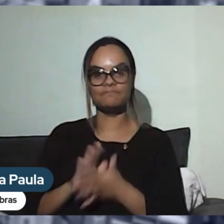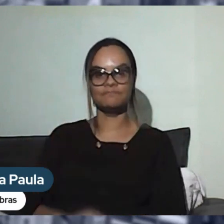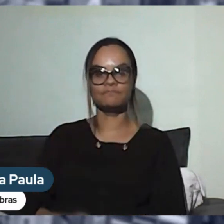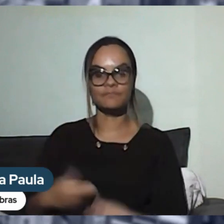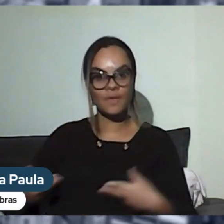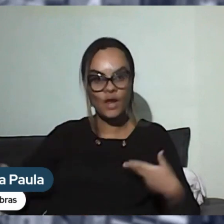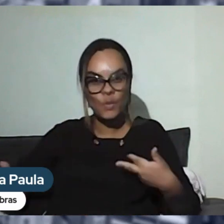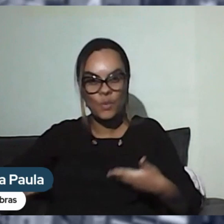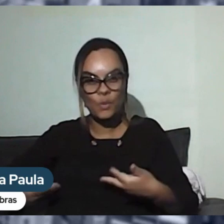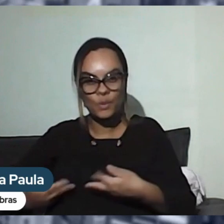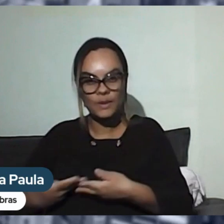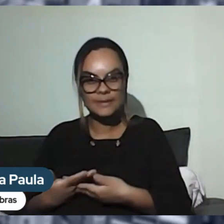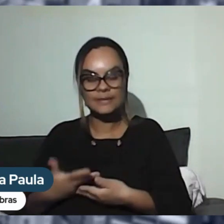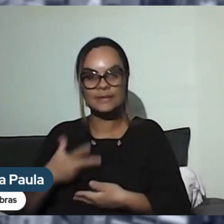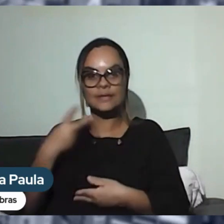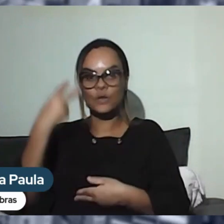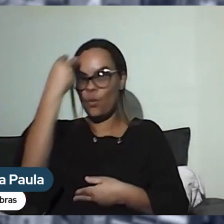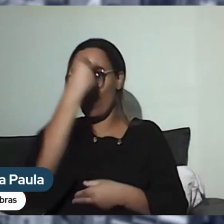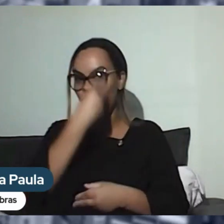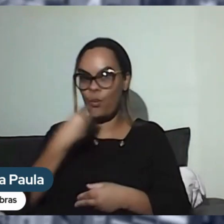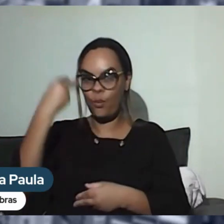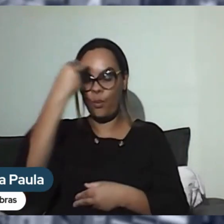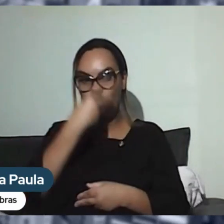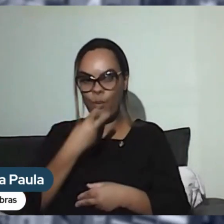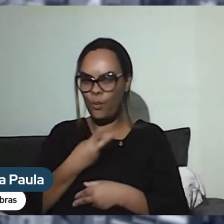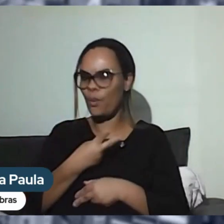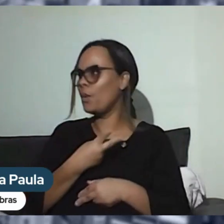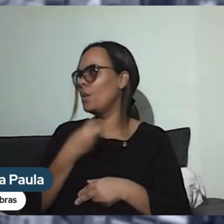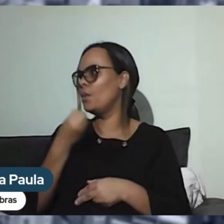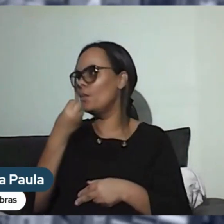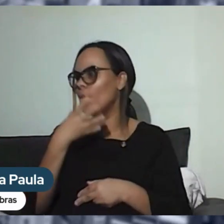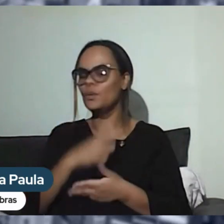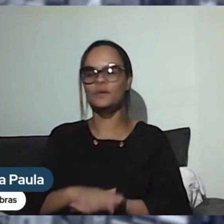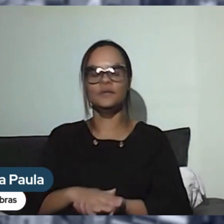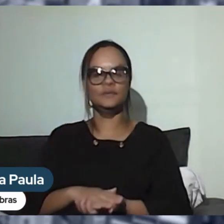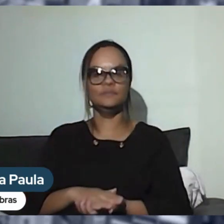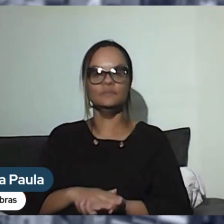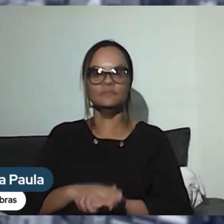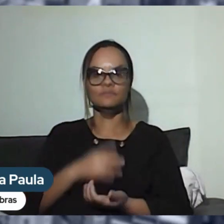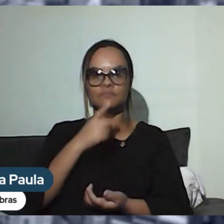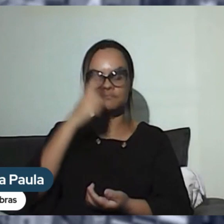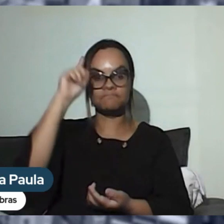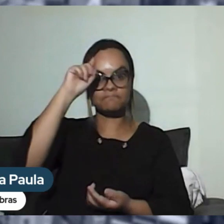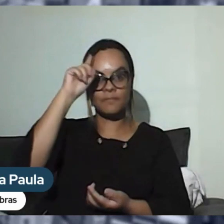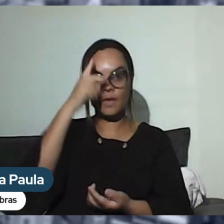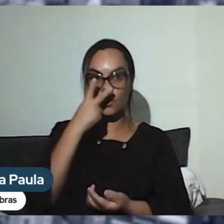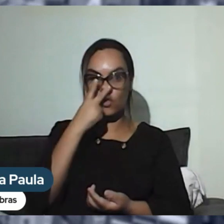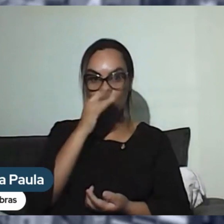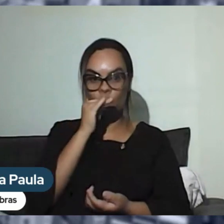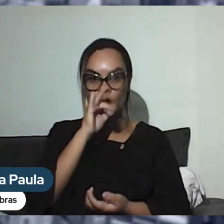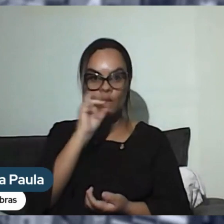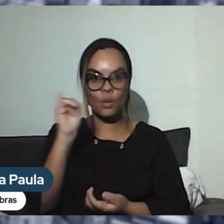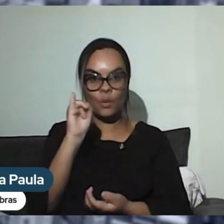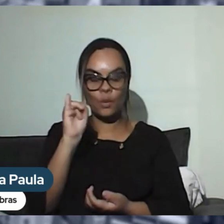de apenas duas horas, sem nenhuma intercorrência, um dia de UTI e uma